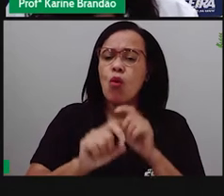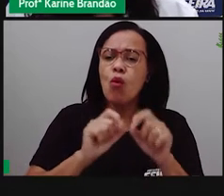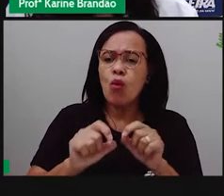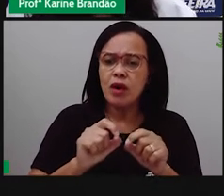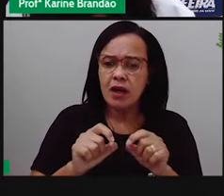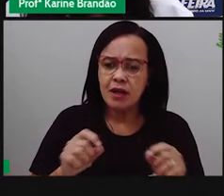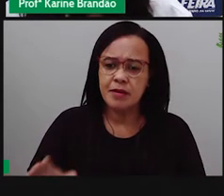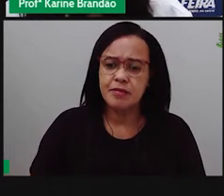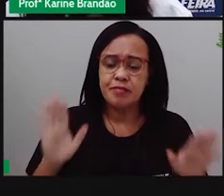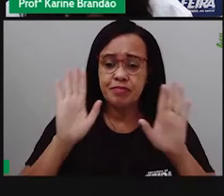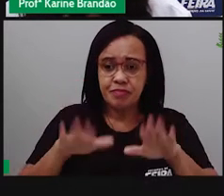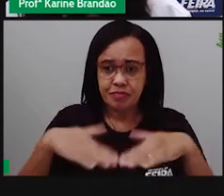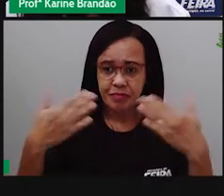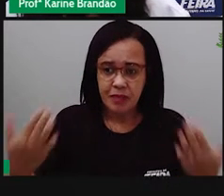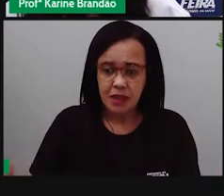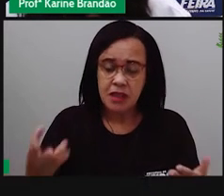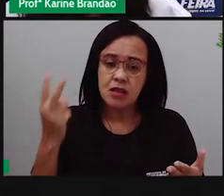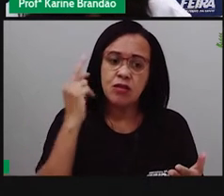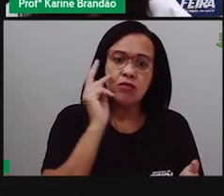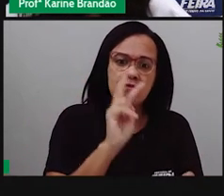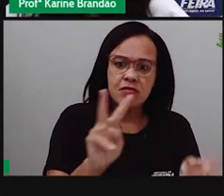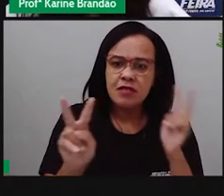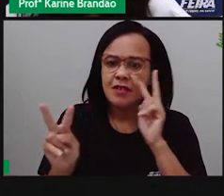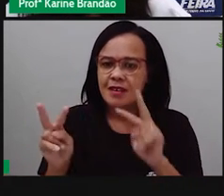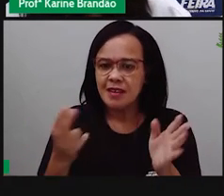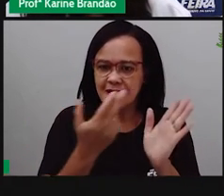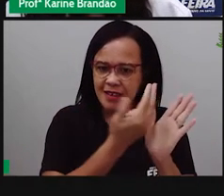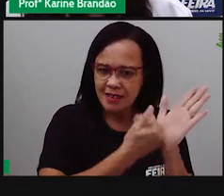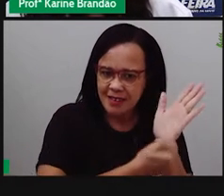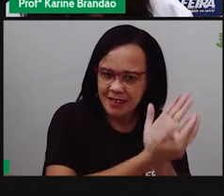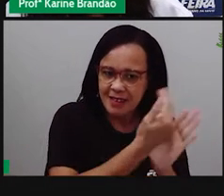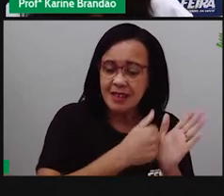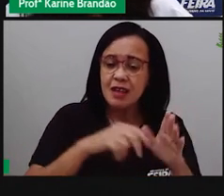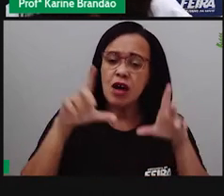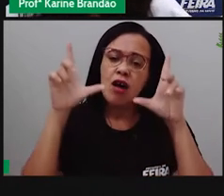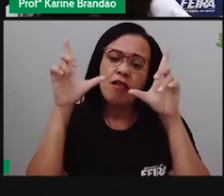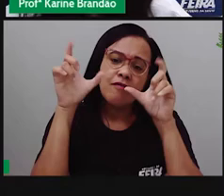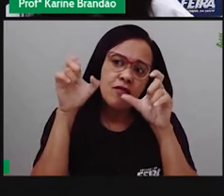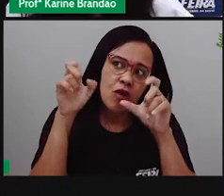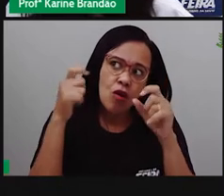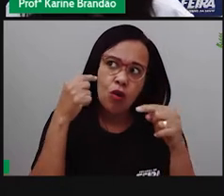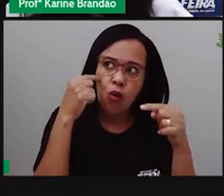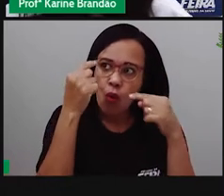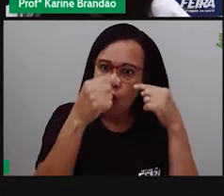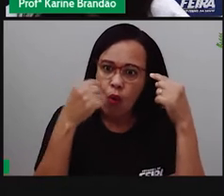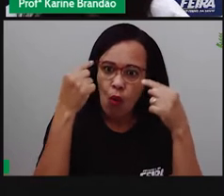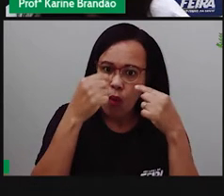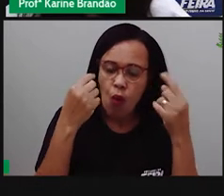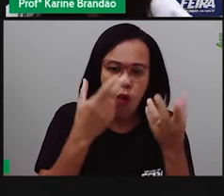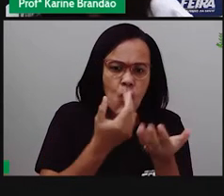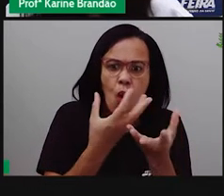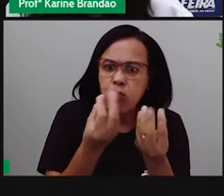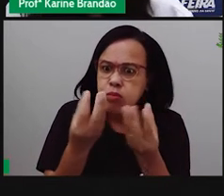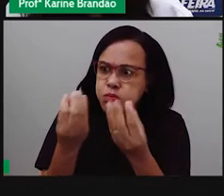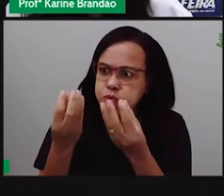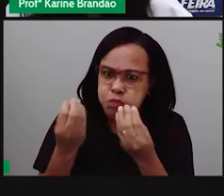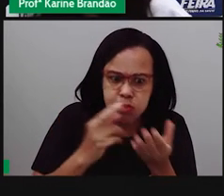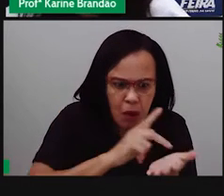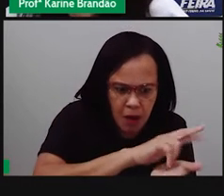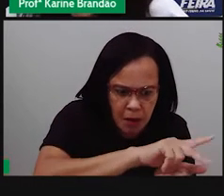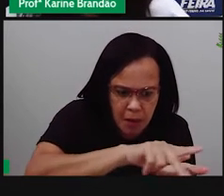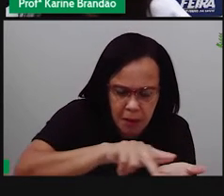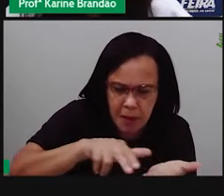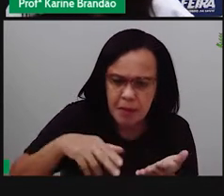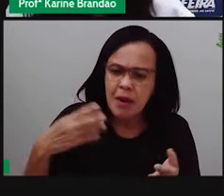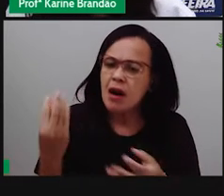E então, quando a gente olha para todos esses olhos, né? Tão diversos, de cores diferentes, tamanhos,